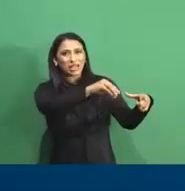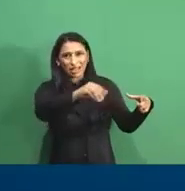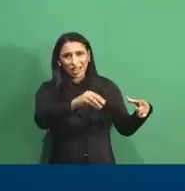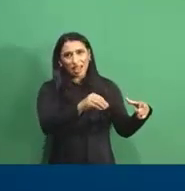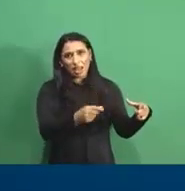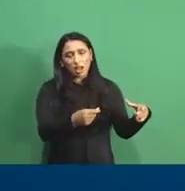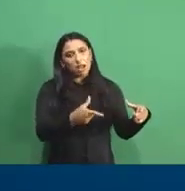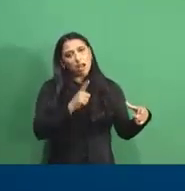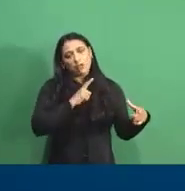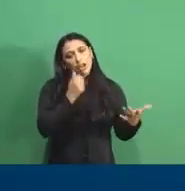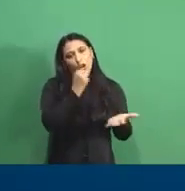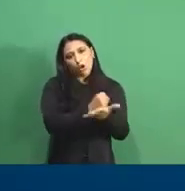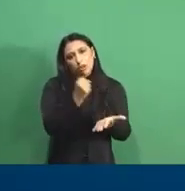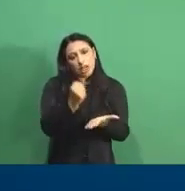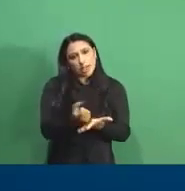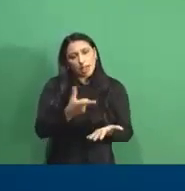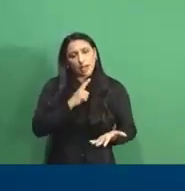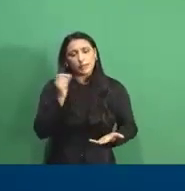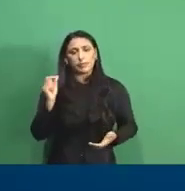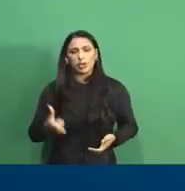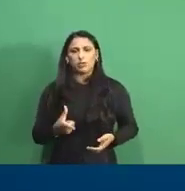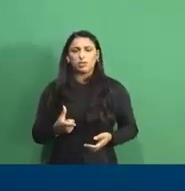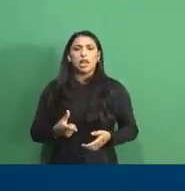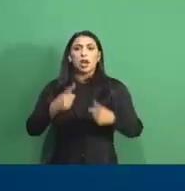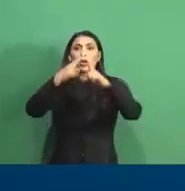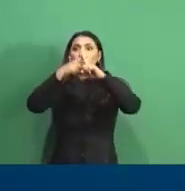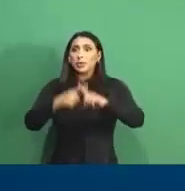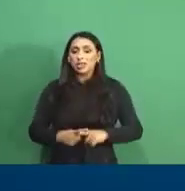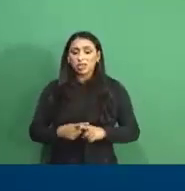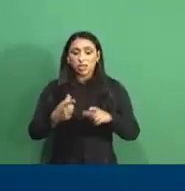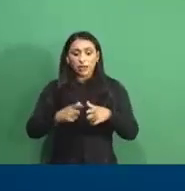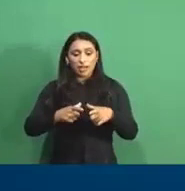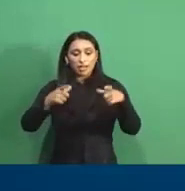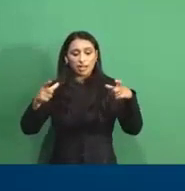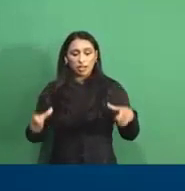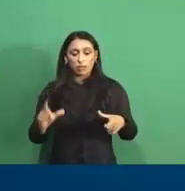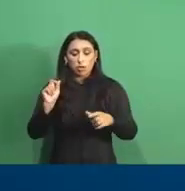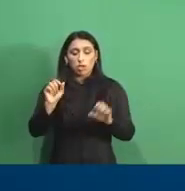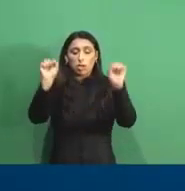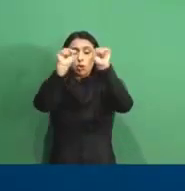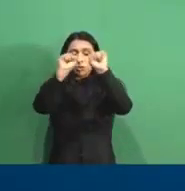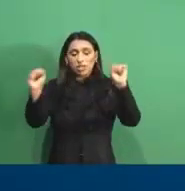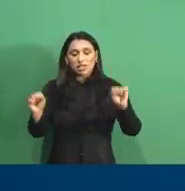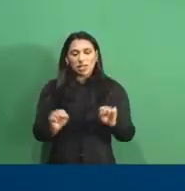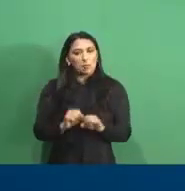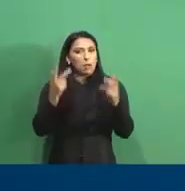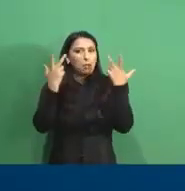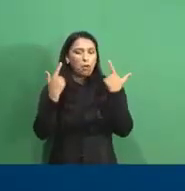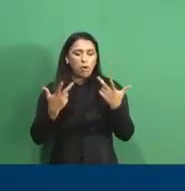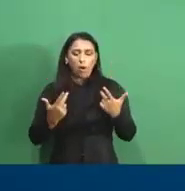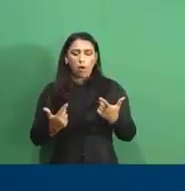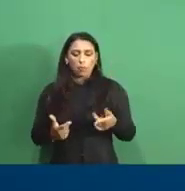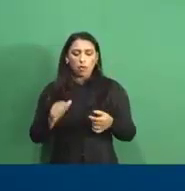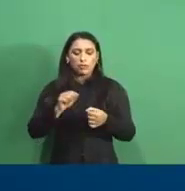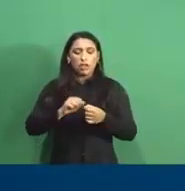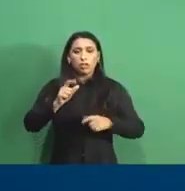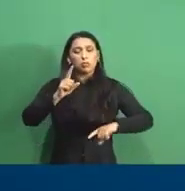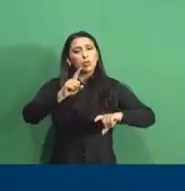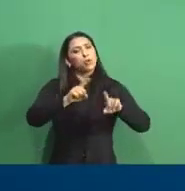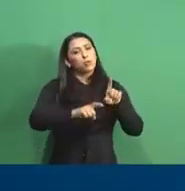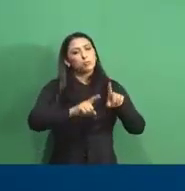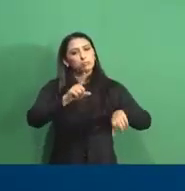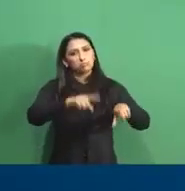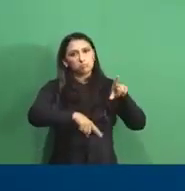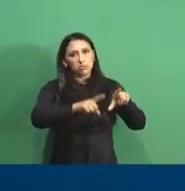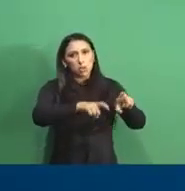A TechTrap encontra grandes vantagens competitivas. Hoje só existe o sistema convencional, realizado por produtores